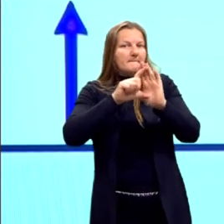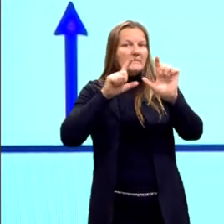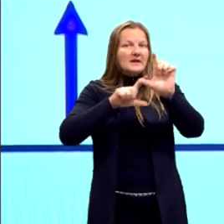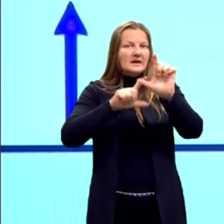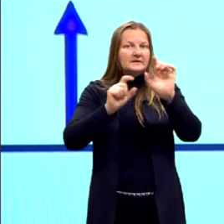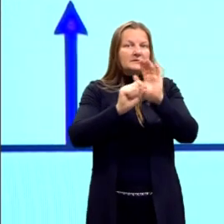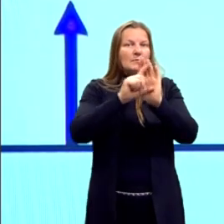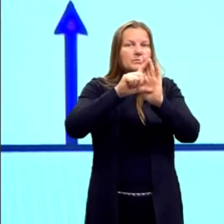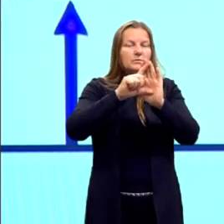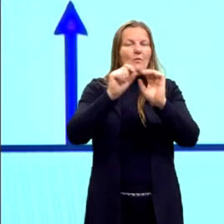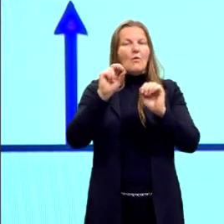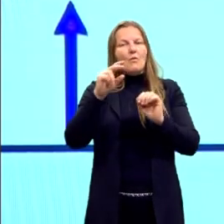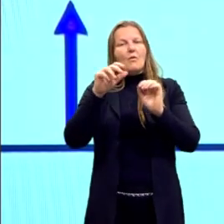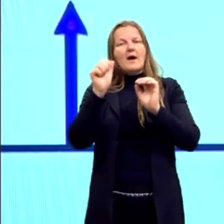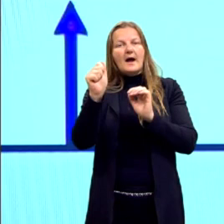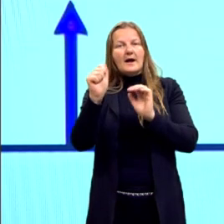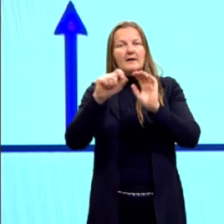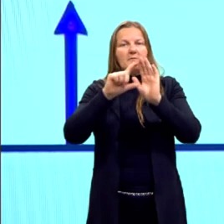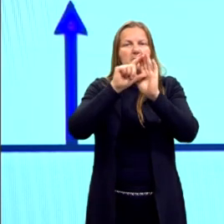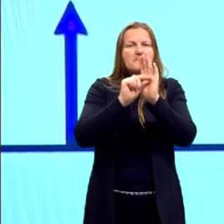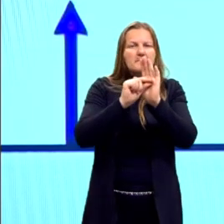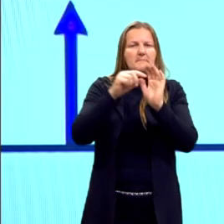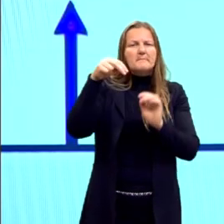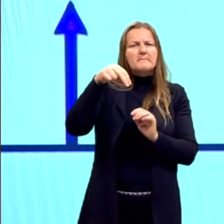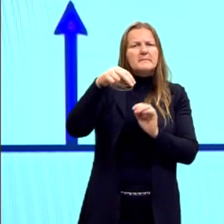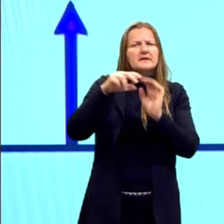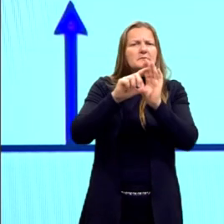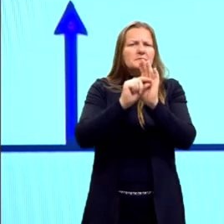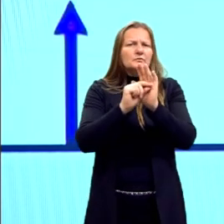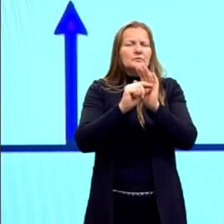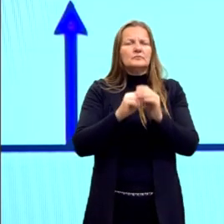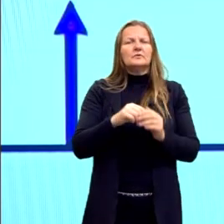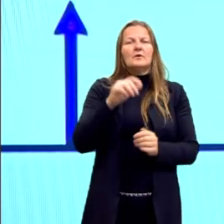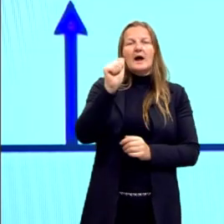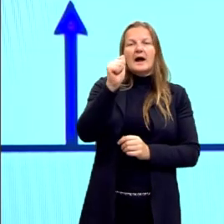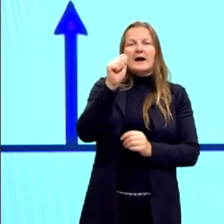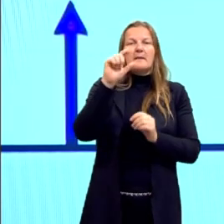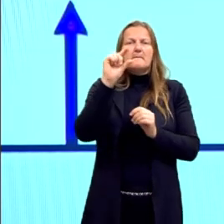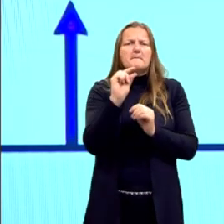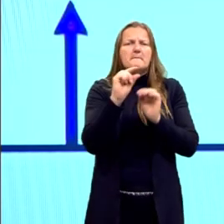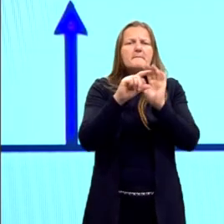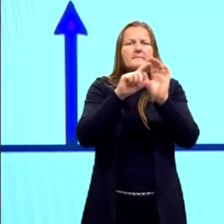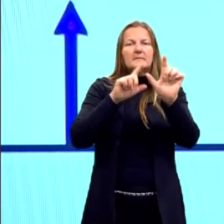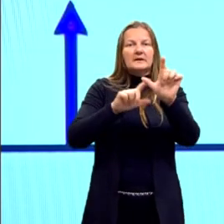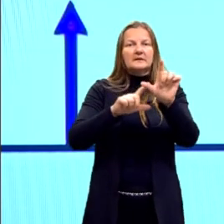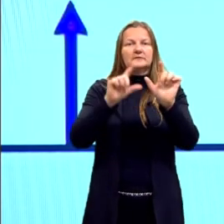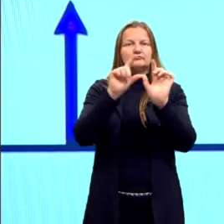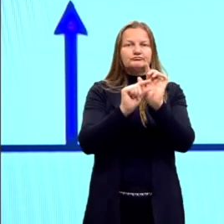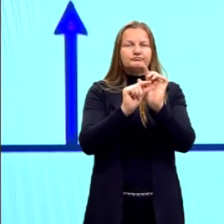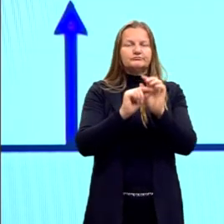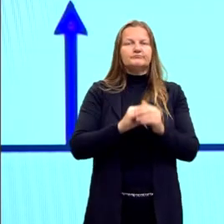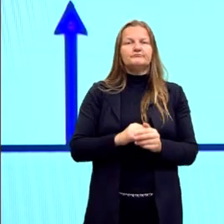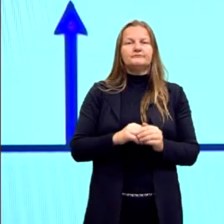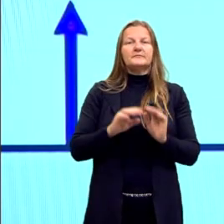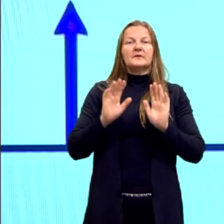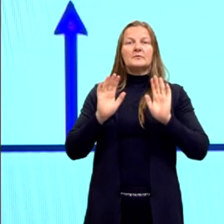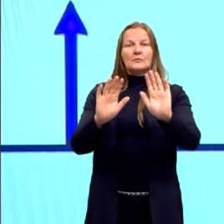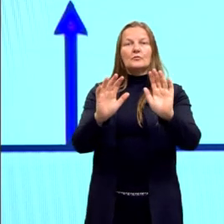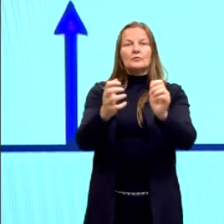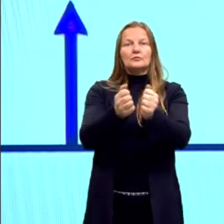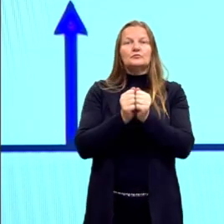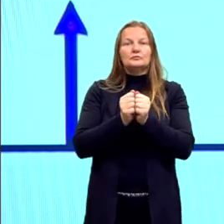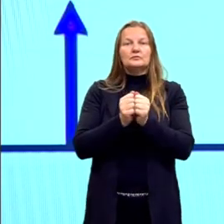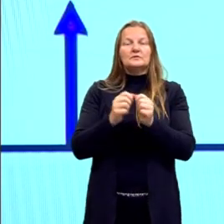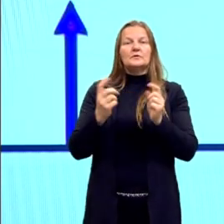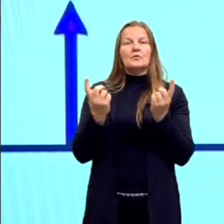minúsculas. Ou duas letras maiúsculas, no caso de ser dominante. Então, esses dois